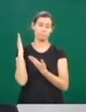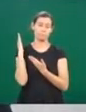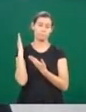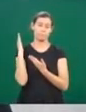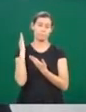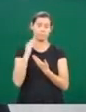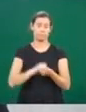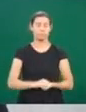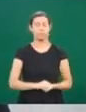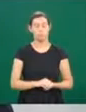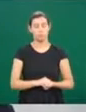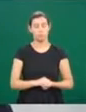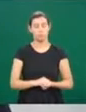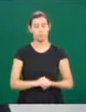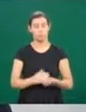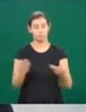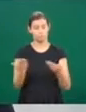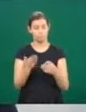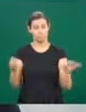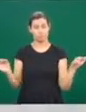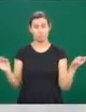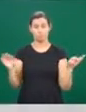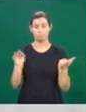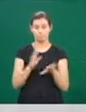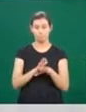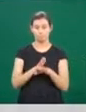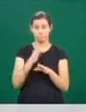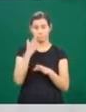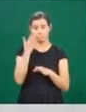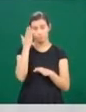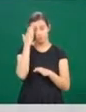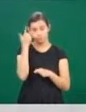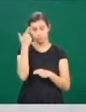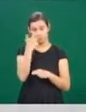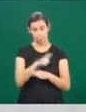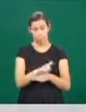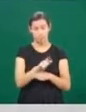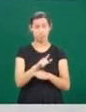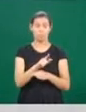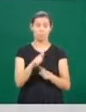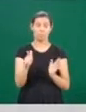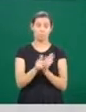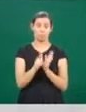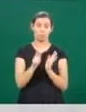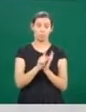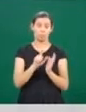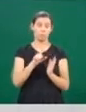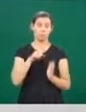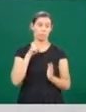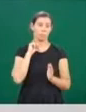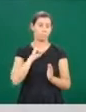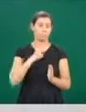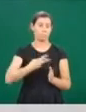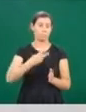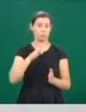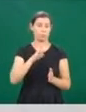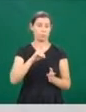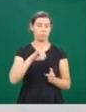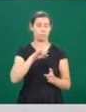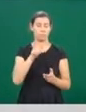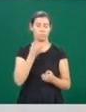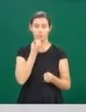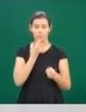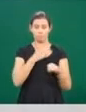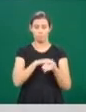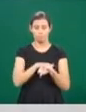3213 1470. E eu fico por aqui. Tem mais informação a seguir no Jornal Minas, segunda edição. Boa noite